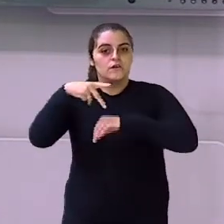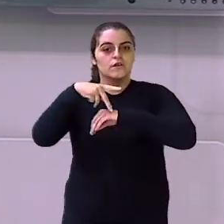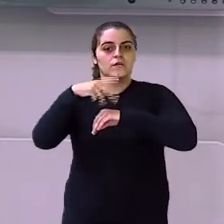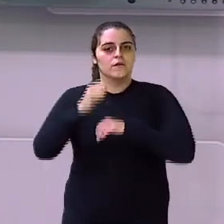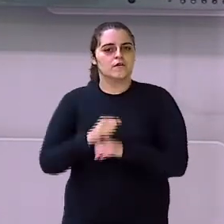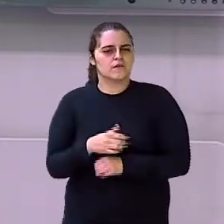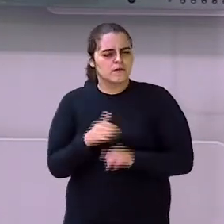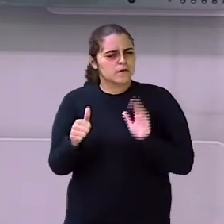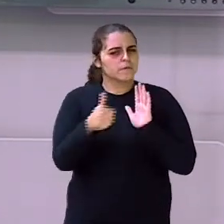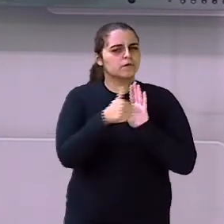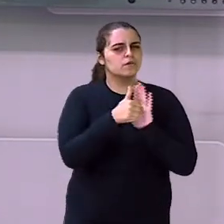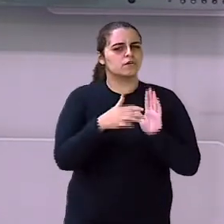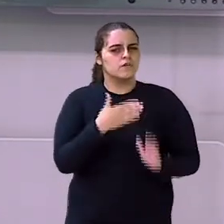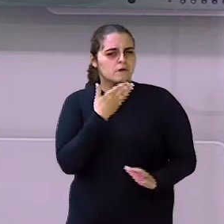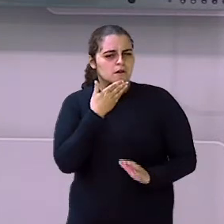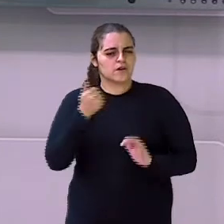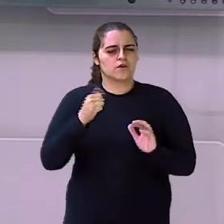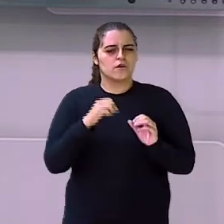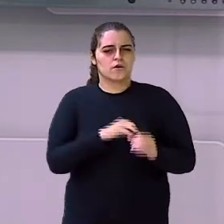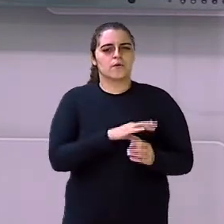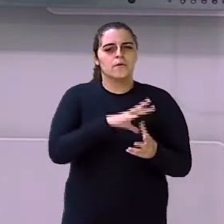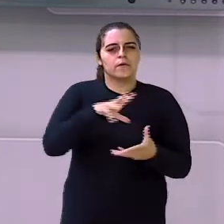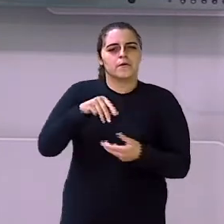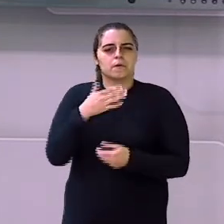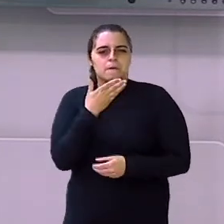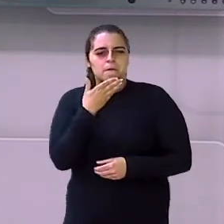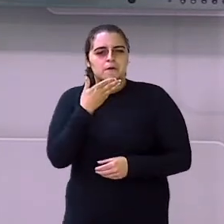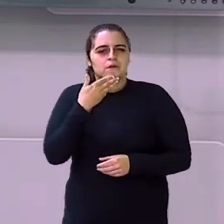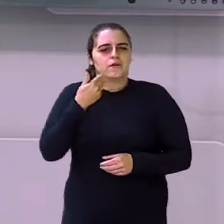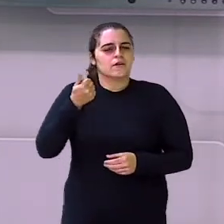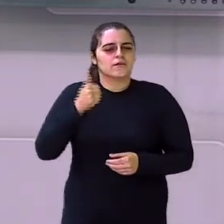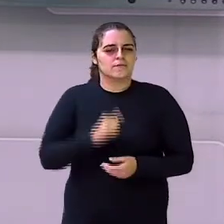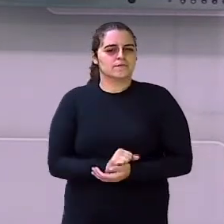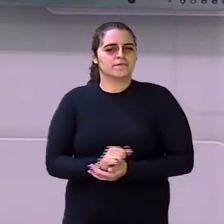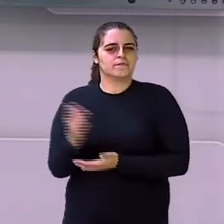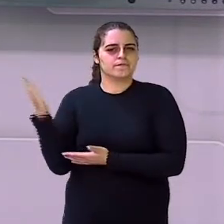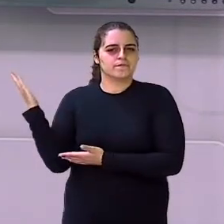Vai ter um planeta lindo e maravilhoso Pra você herdar